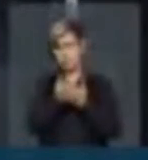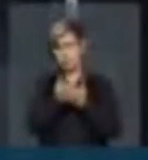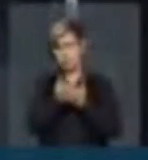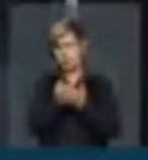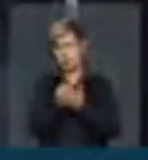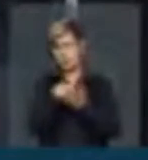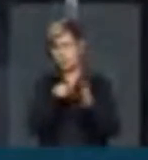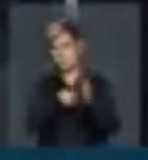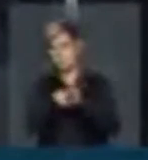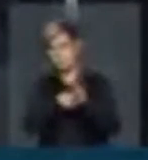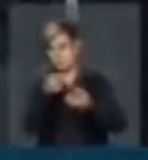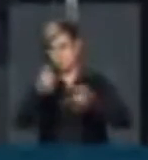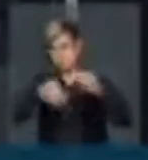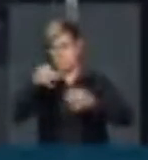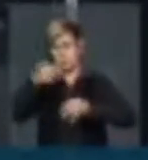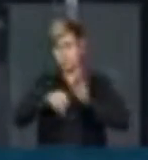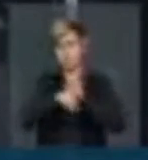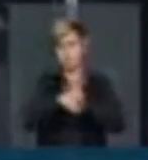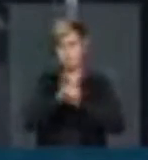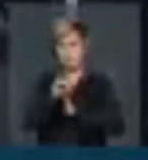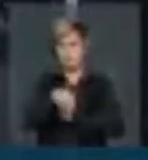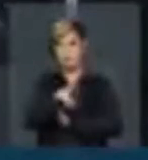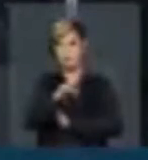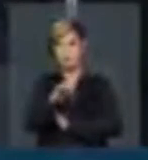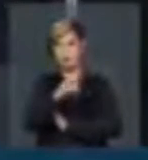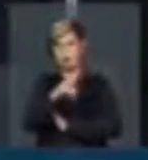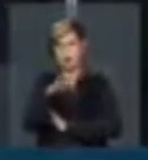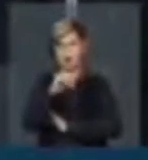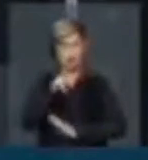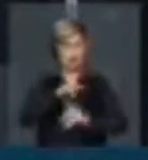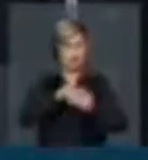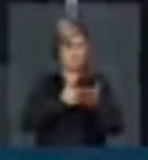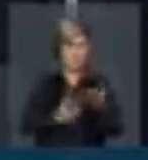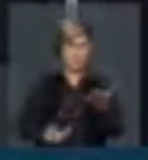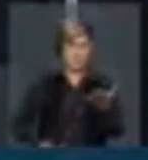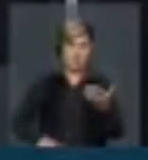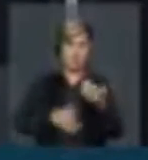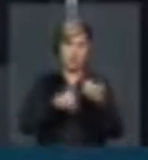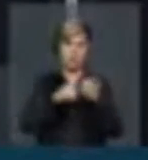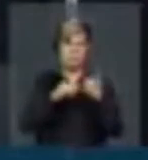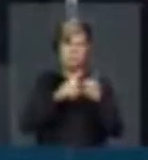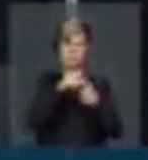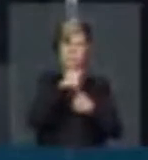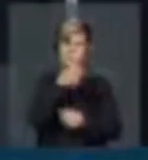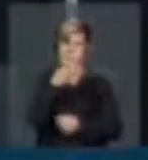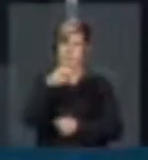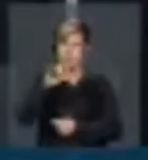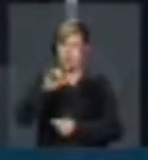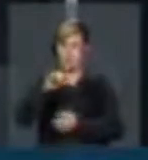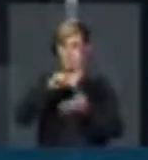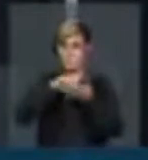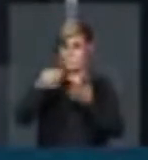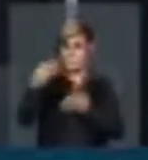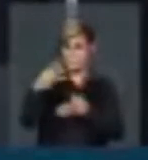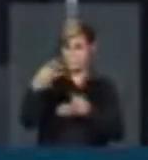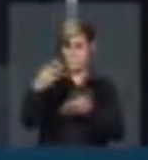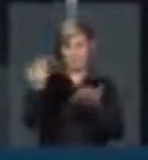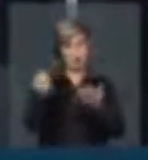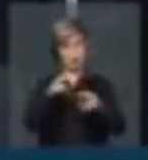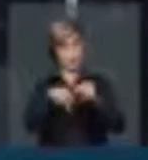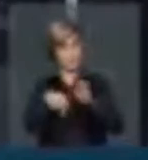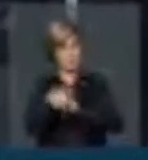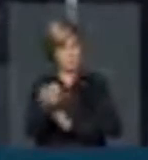patrimônio público e social, e na forma como está disposto o artigo 129, item 3º. Dessa atribuição